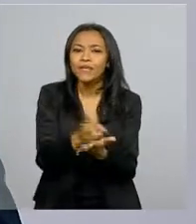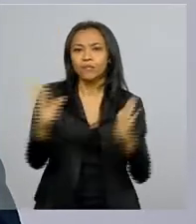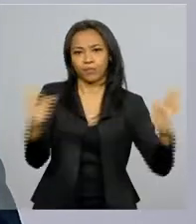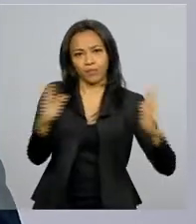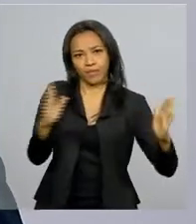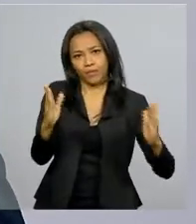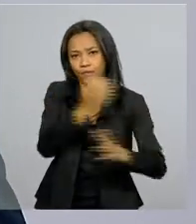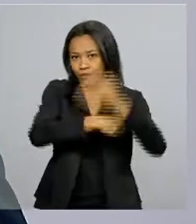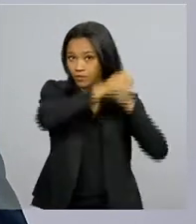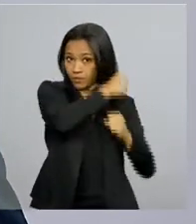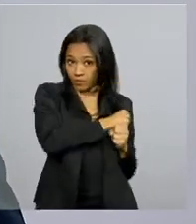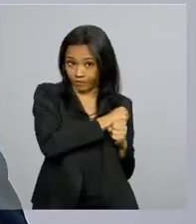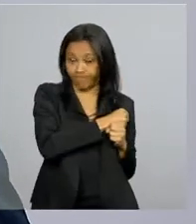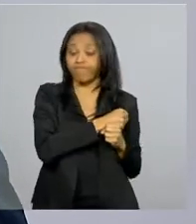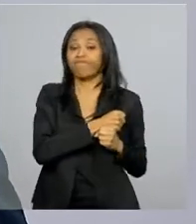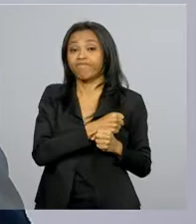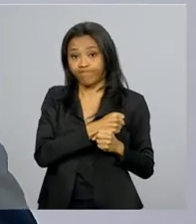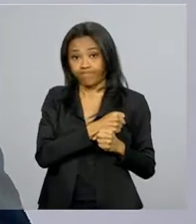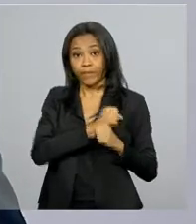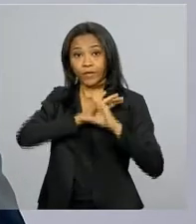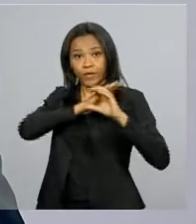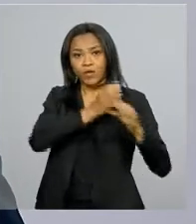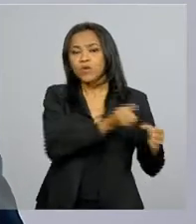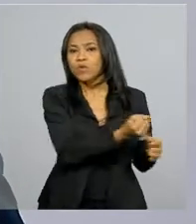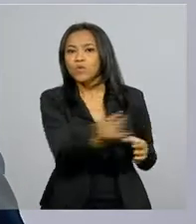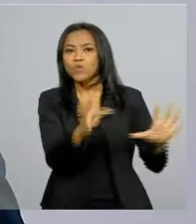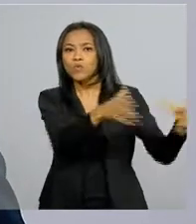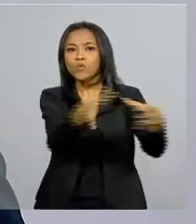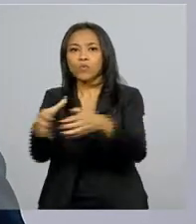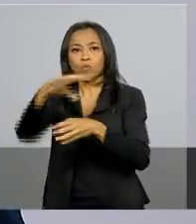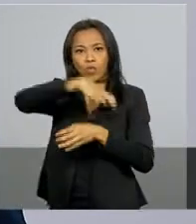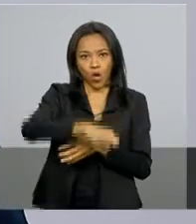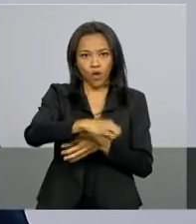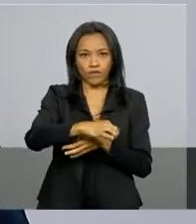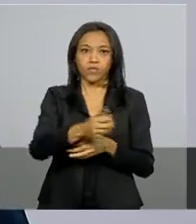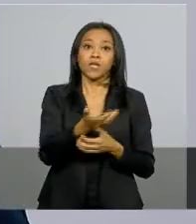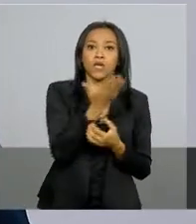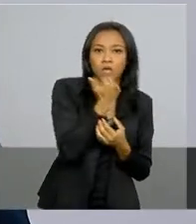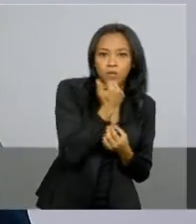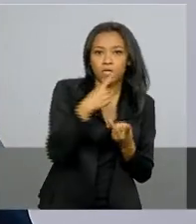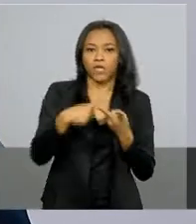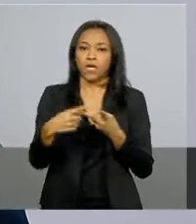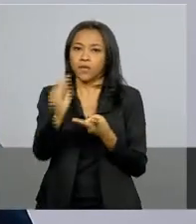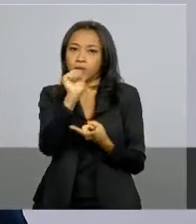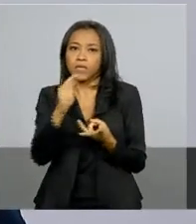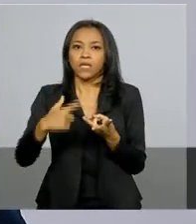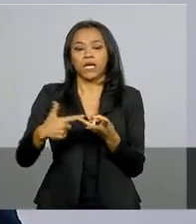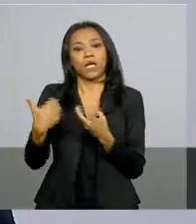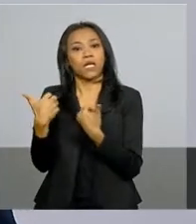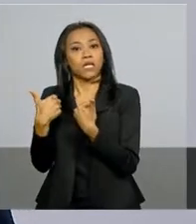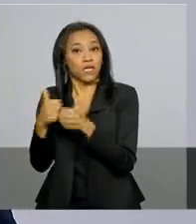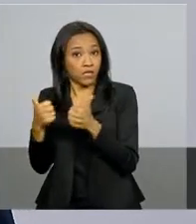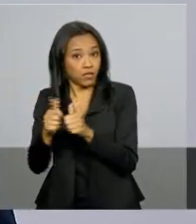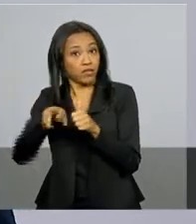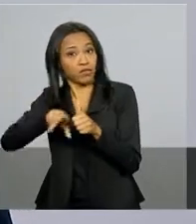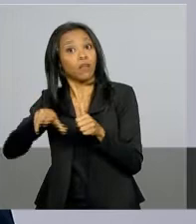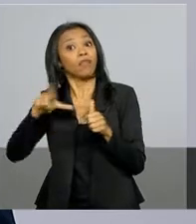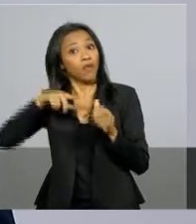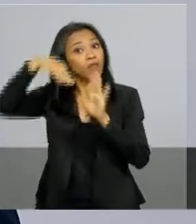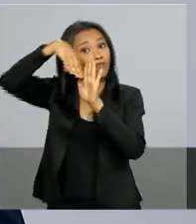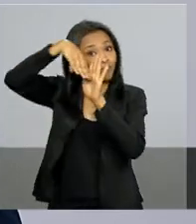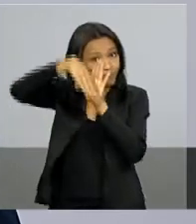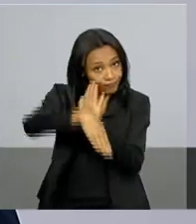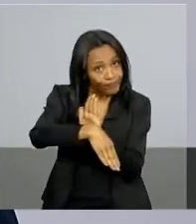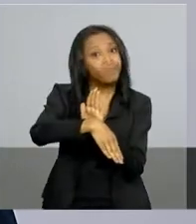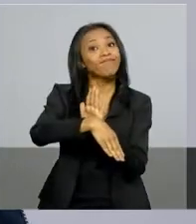2017. Dos nove grupos pesquisados, alimentação e bebidas e transportes apresentaram deflação, ou